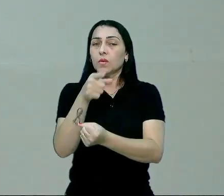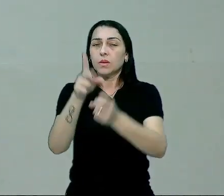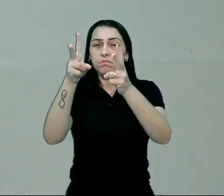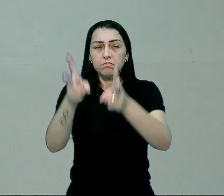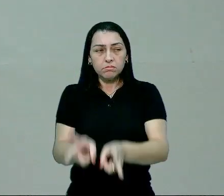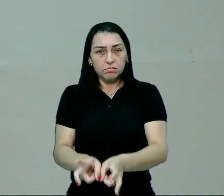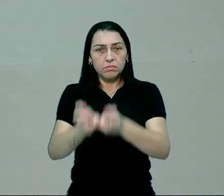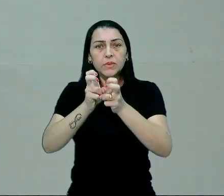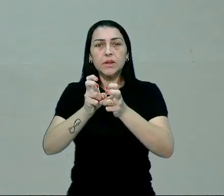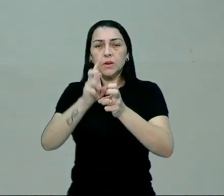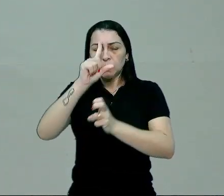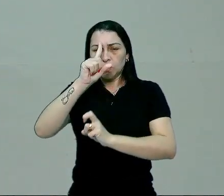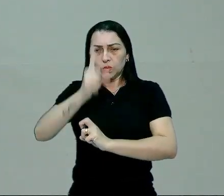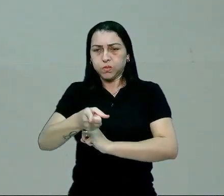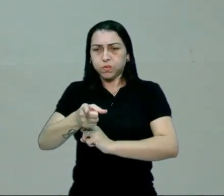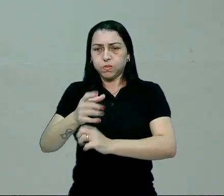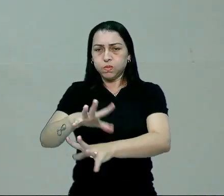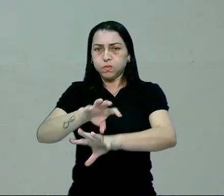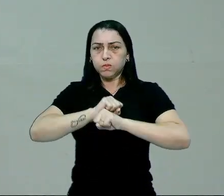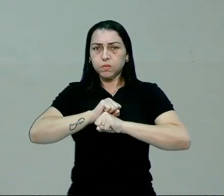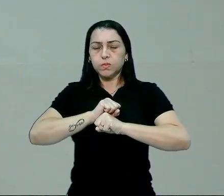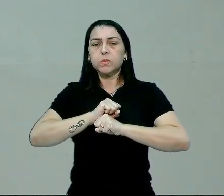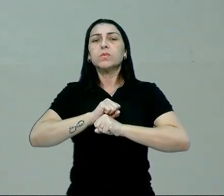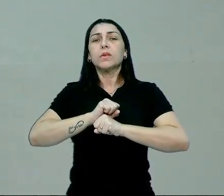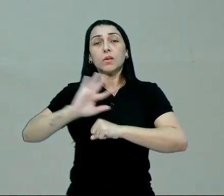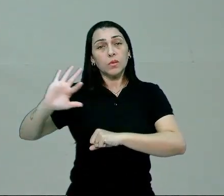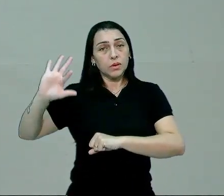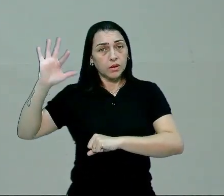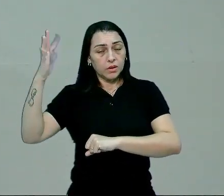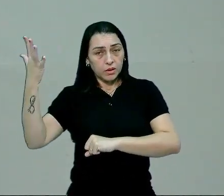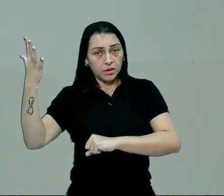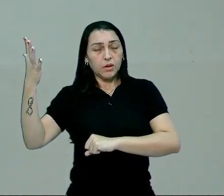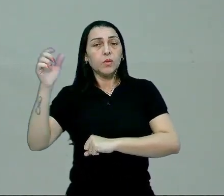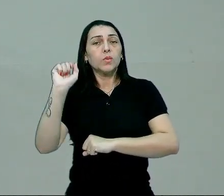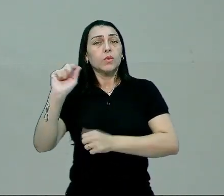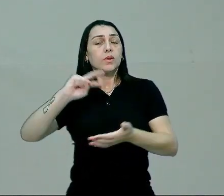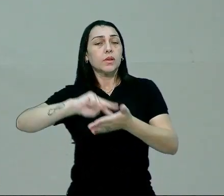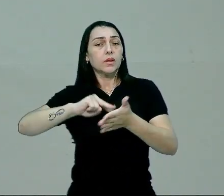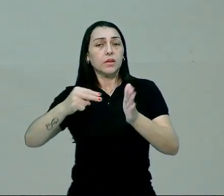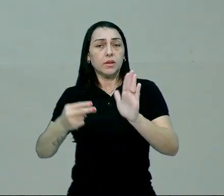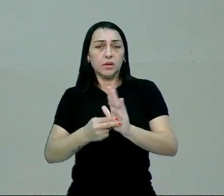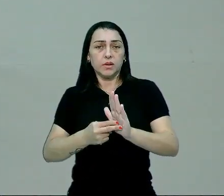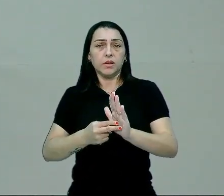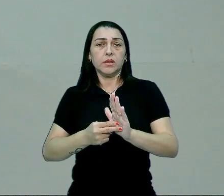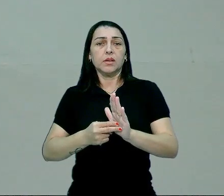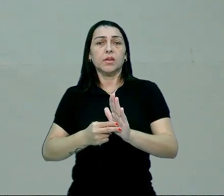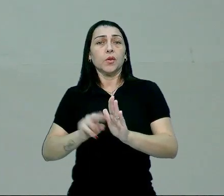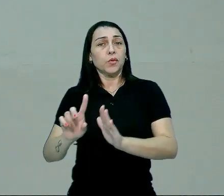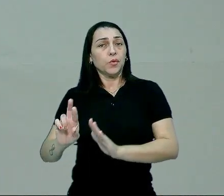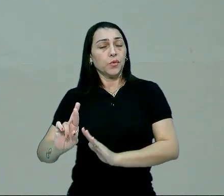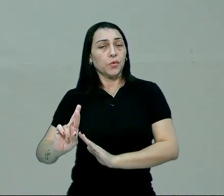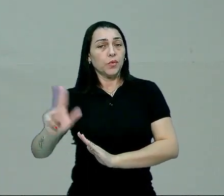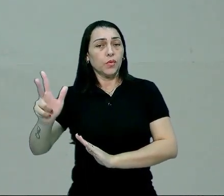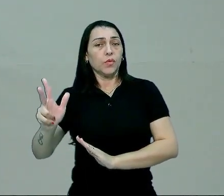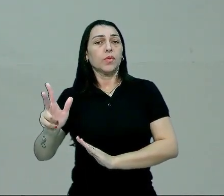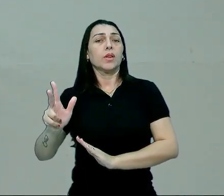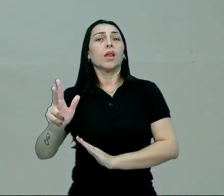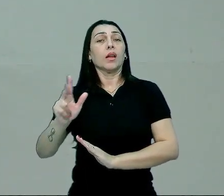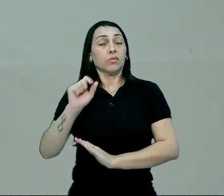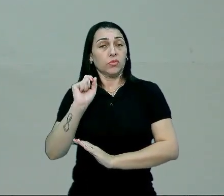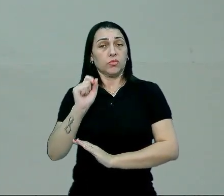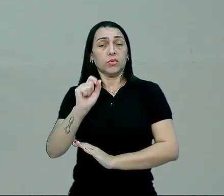você percebe uma dominação, ela ocorrendo no sentido de inferiorizar, no sentido de